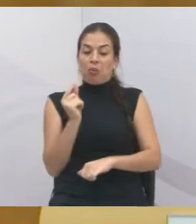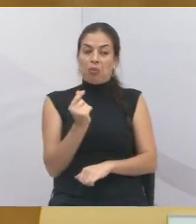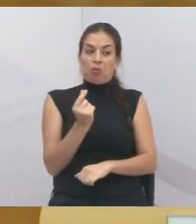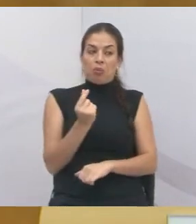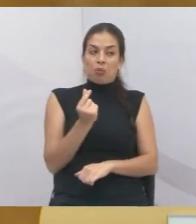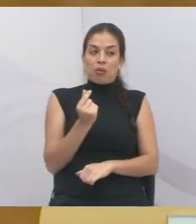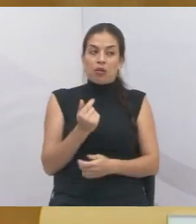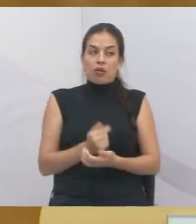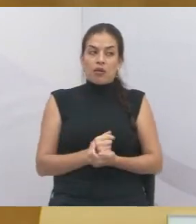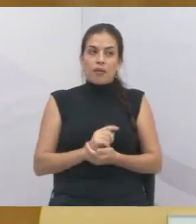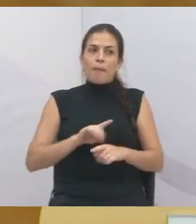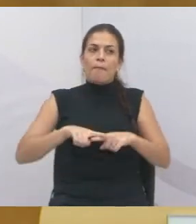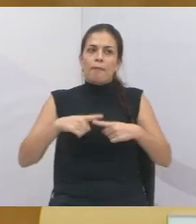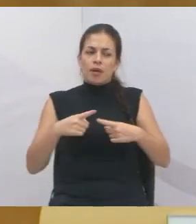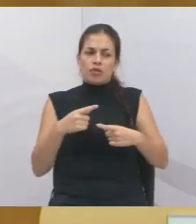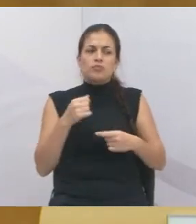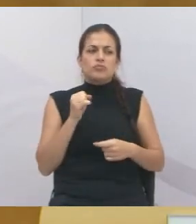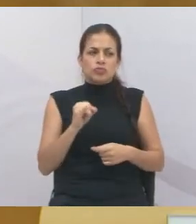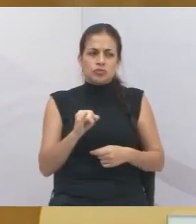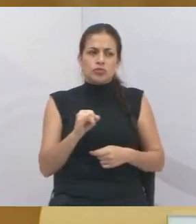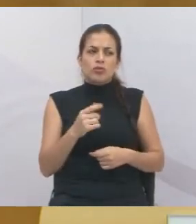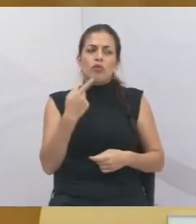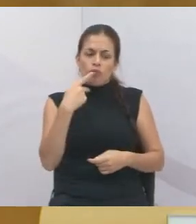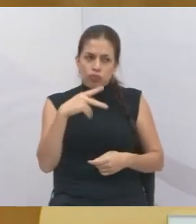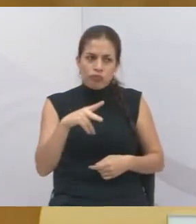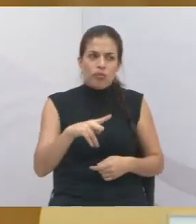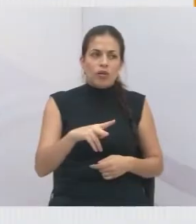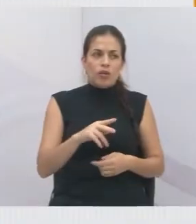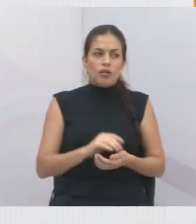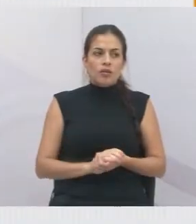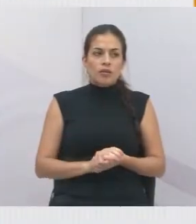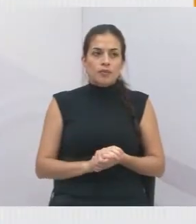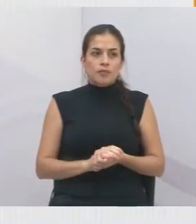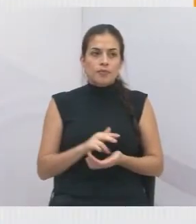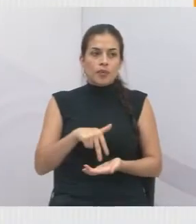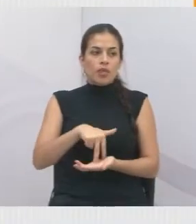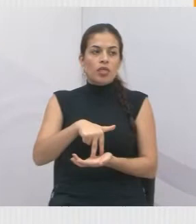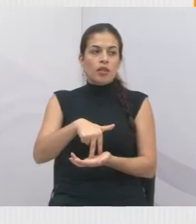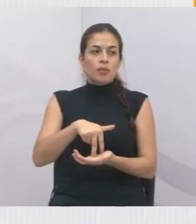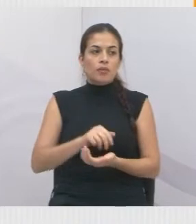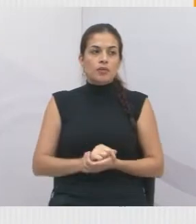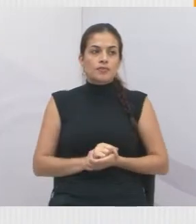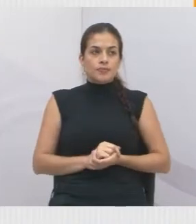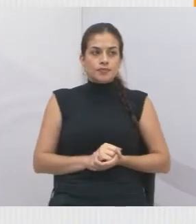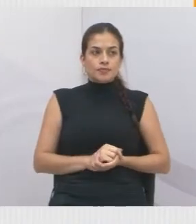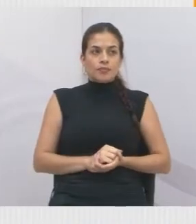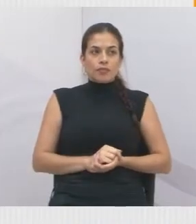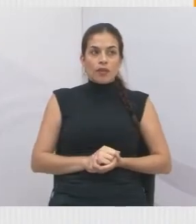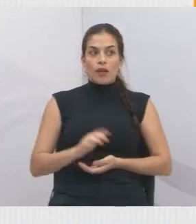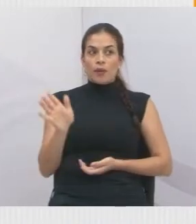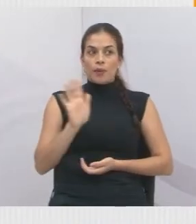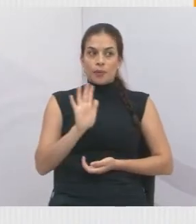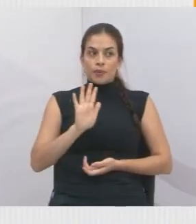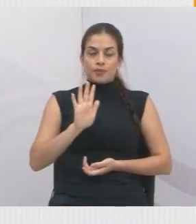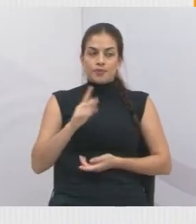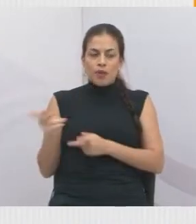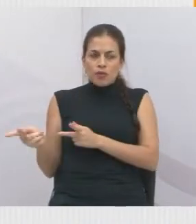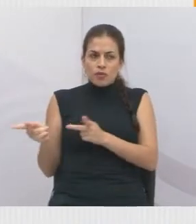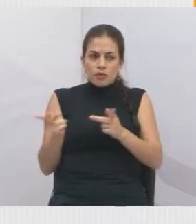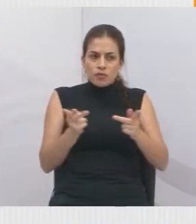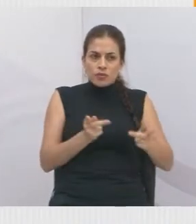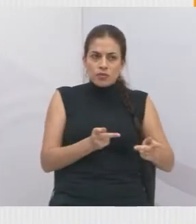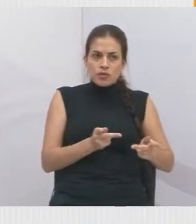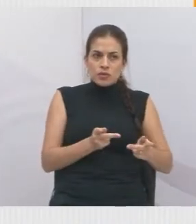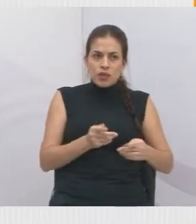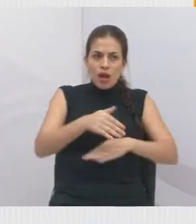aqui nessa tribuna. Segundo vídeo, por favor. Olá, e hoje estou aqui fazendo uma visita à